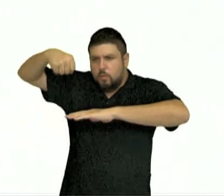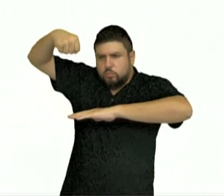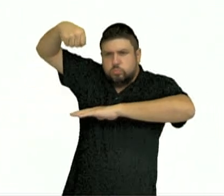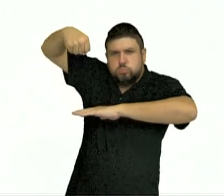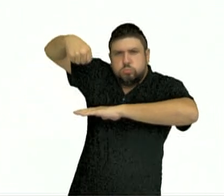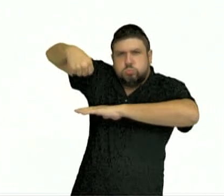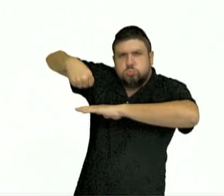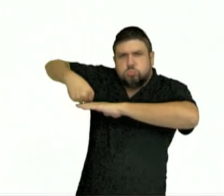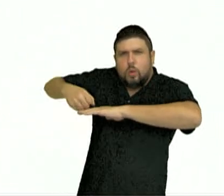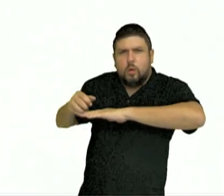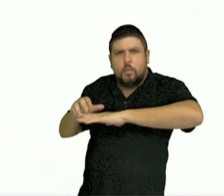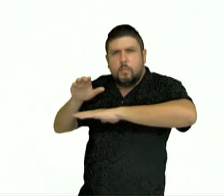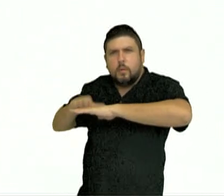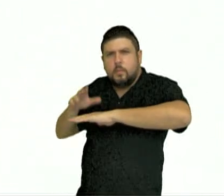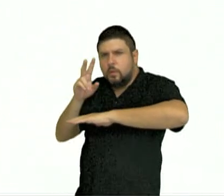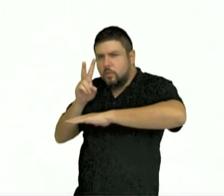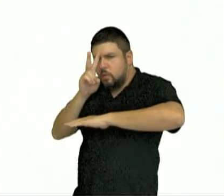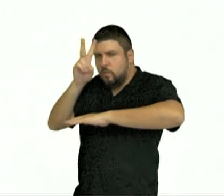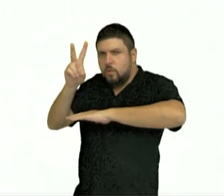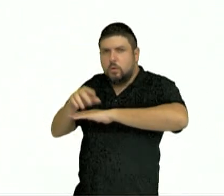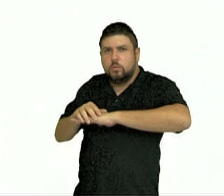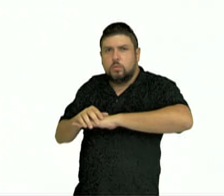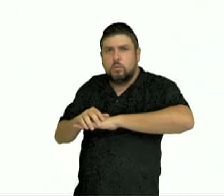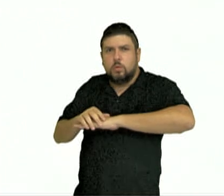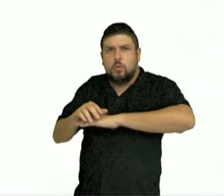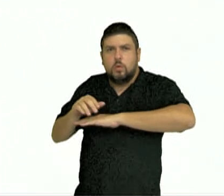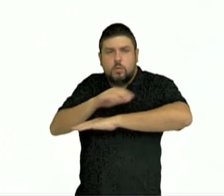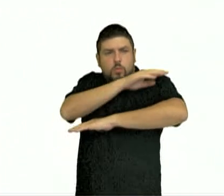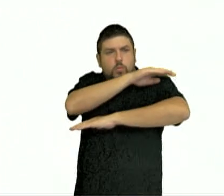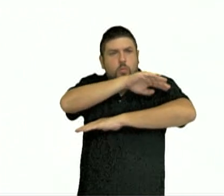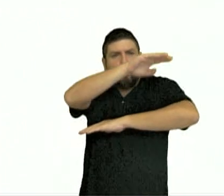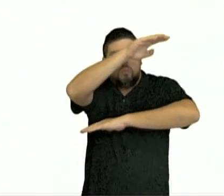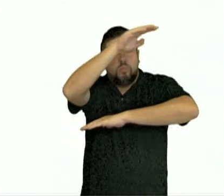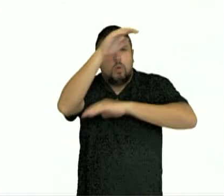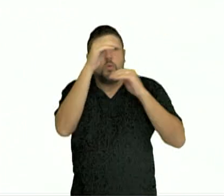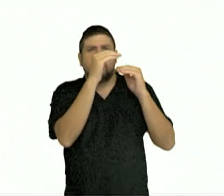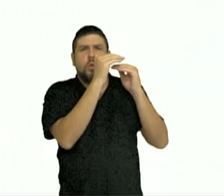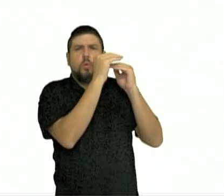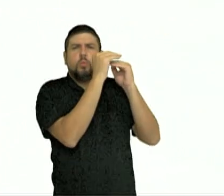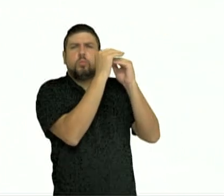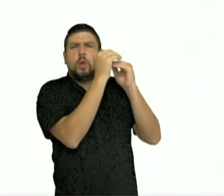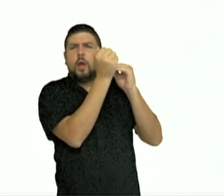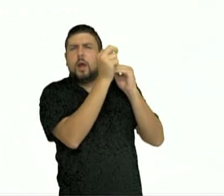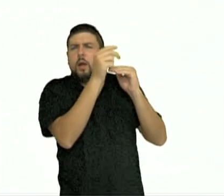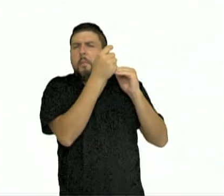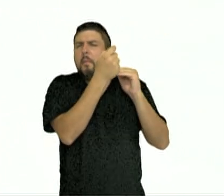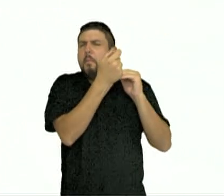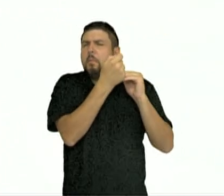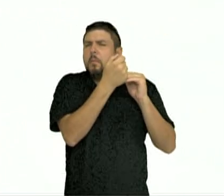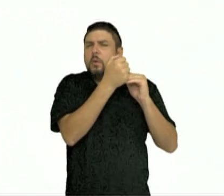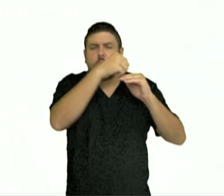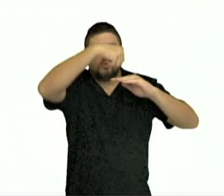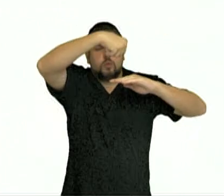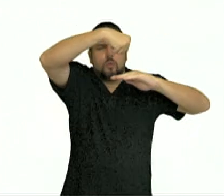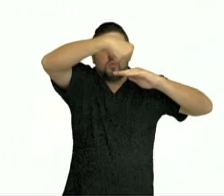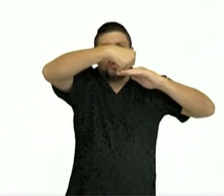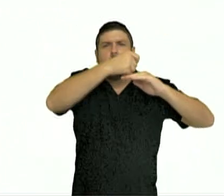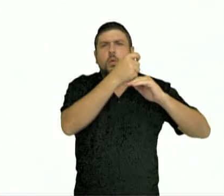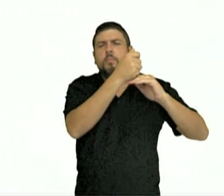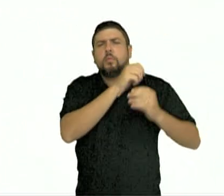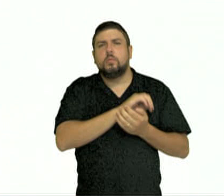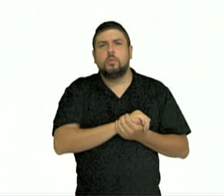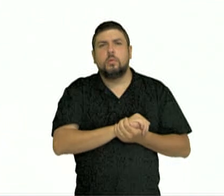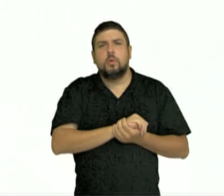Quanto menor for a quantidade de ar, a coluna de ar, menor será a pressão, pois menor